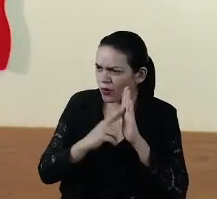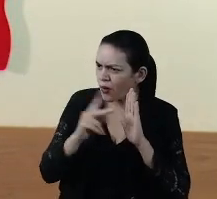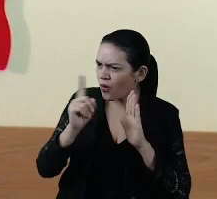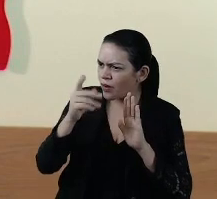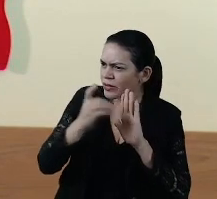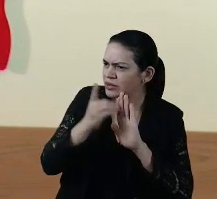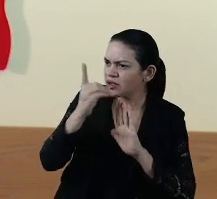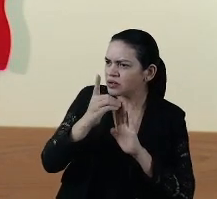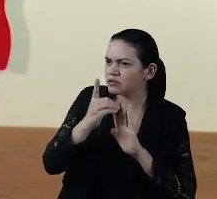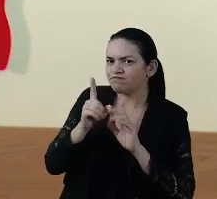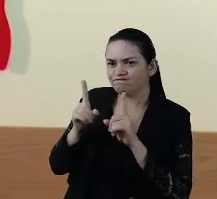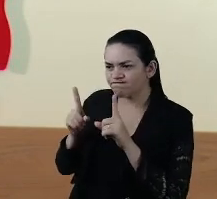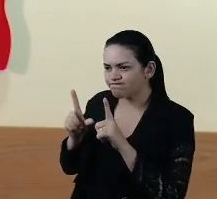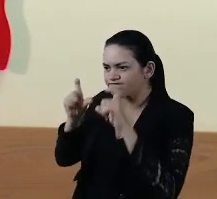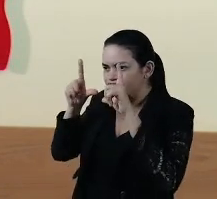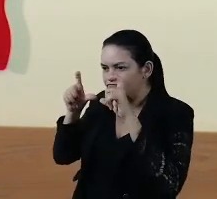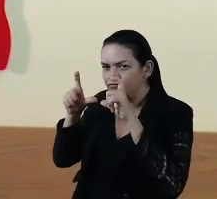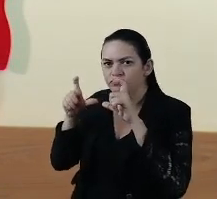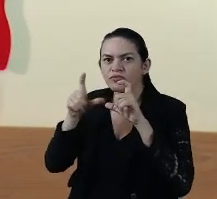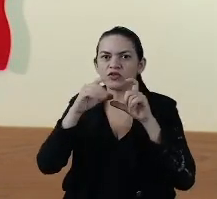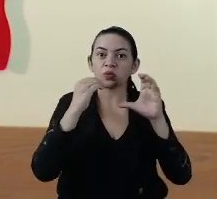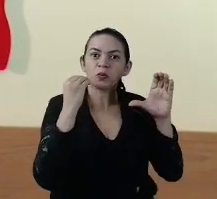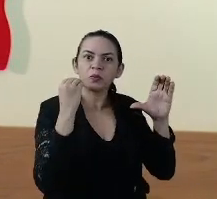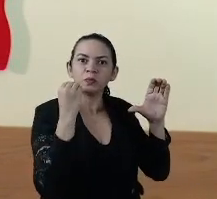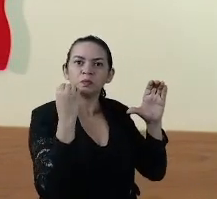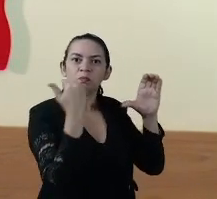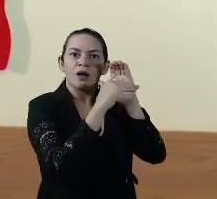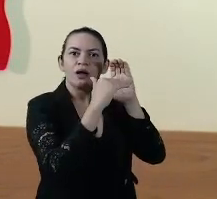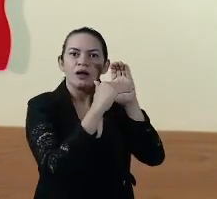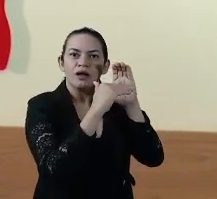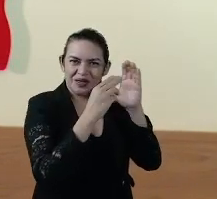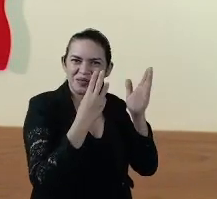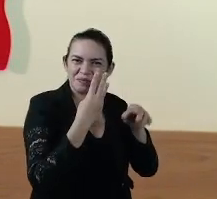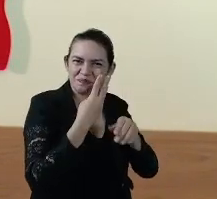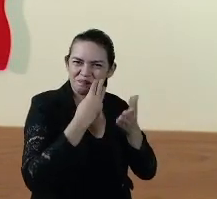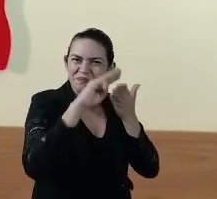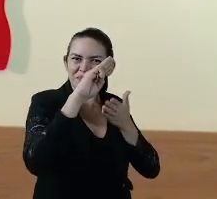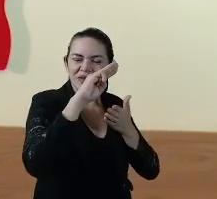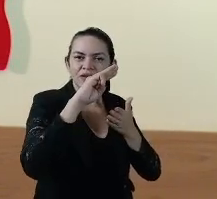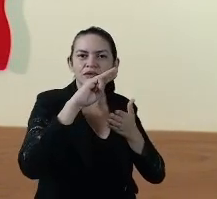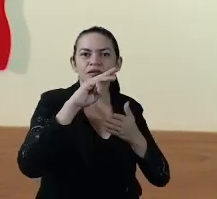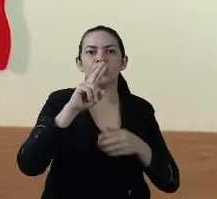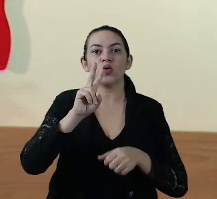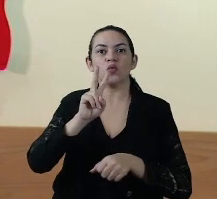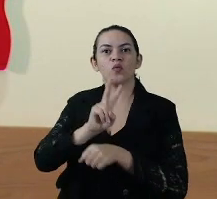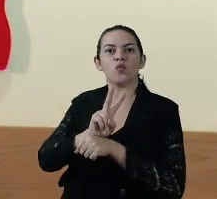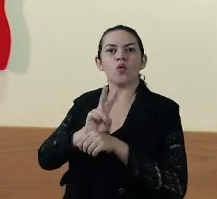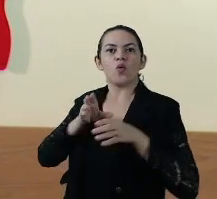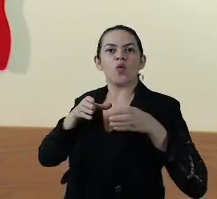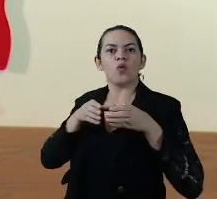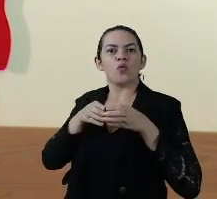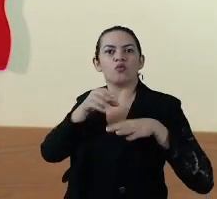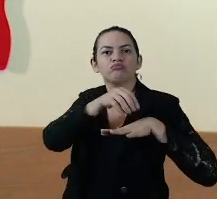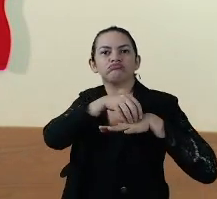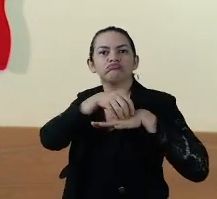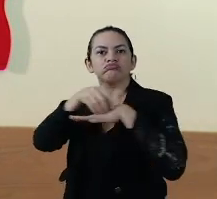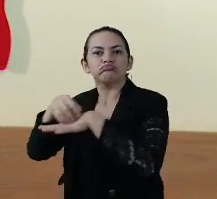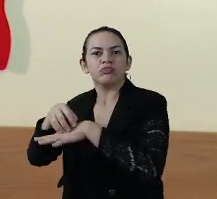comunicar que haverá o envio de uma equipe da vigilância sanitária e ou